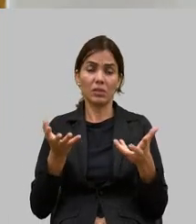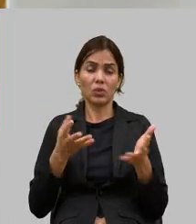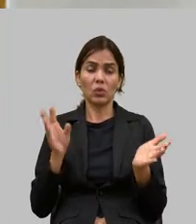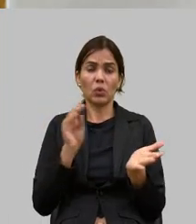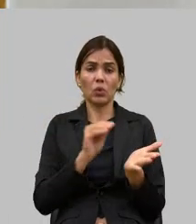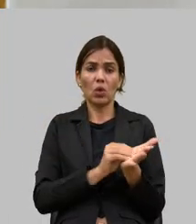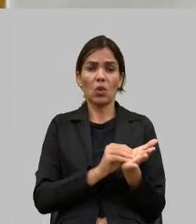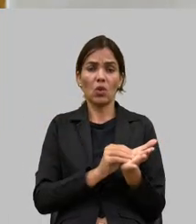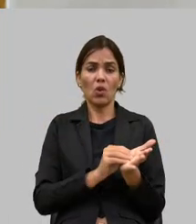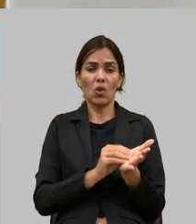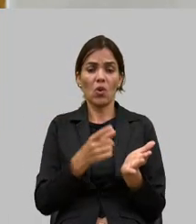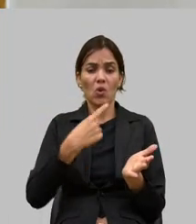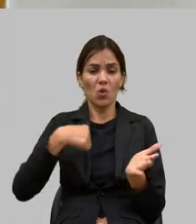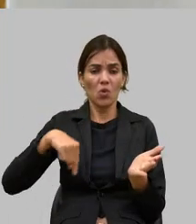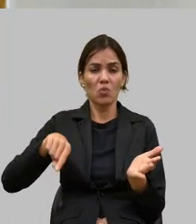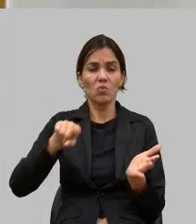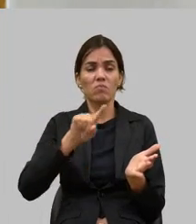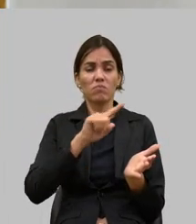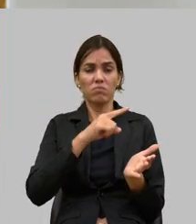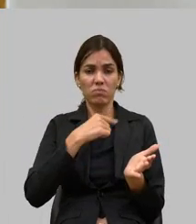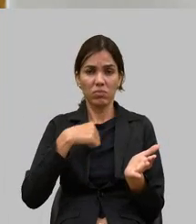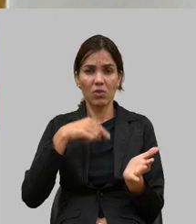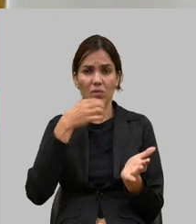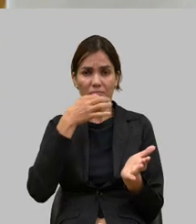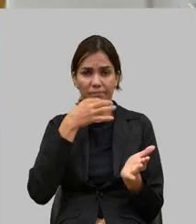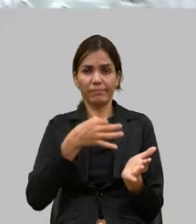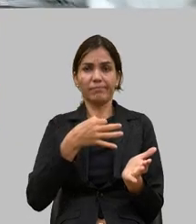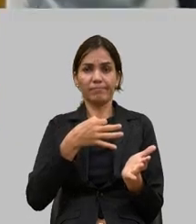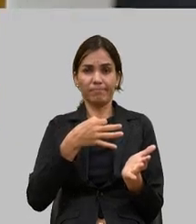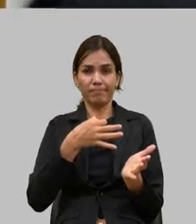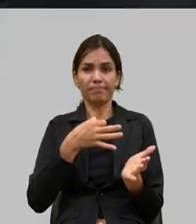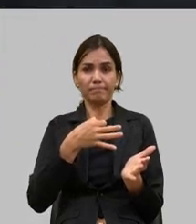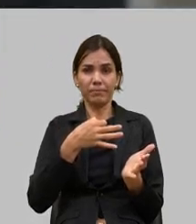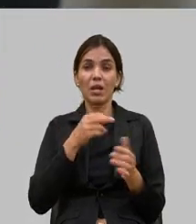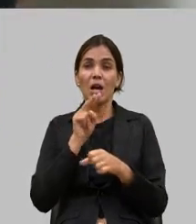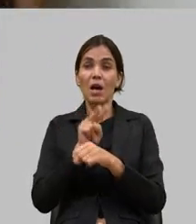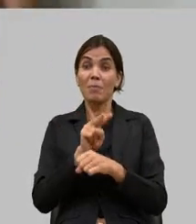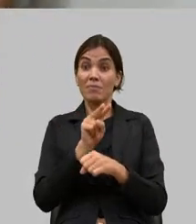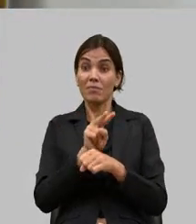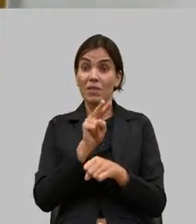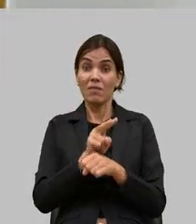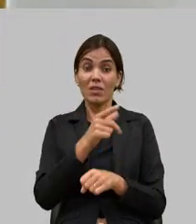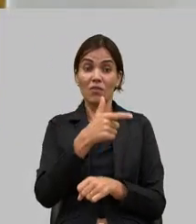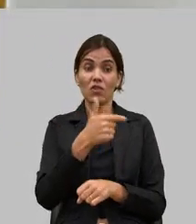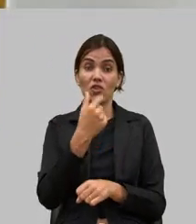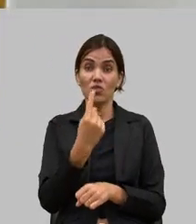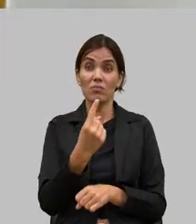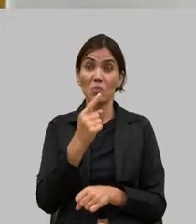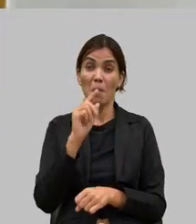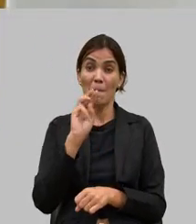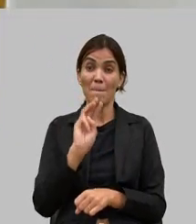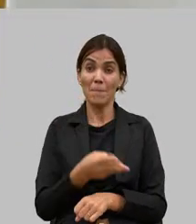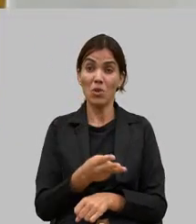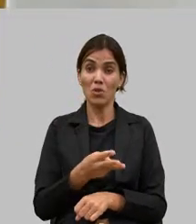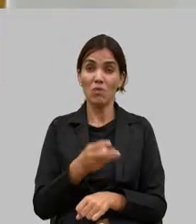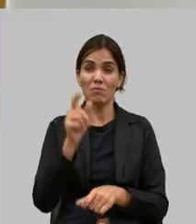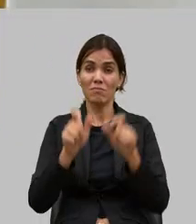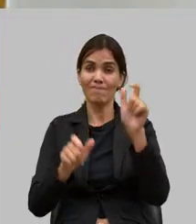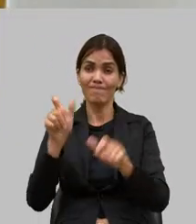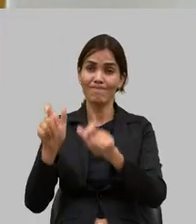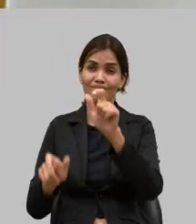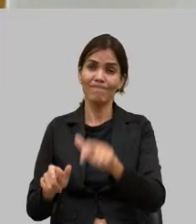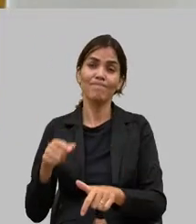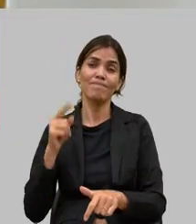consumidor mineiro em defesa dos 21 milhões de mineiros que precisam ter essa informação no produto que estão